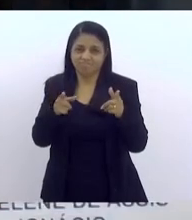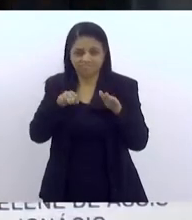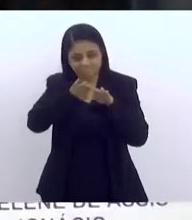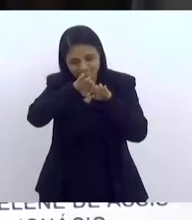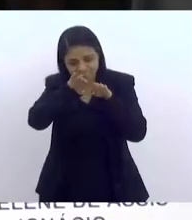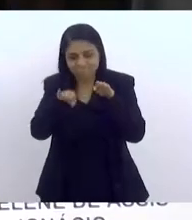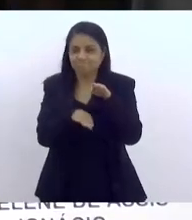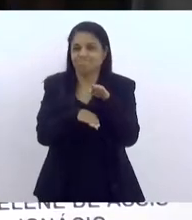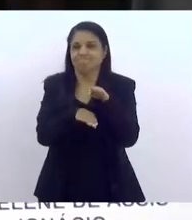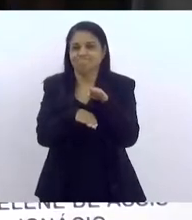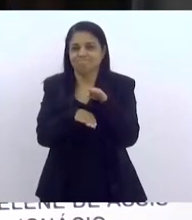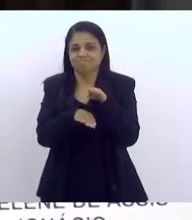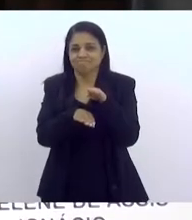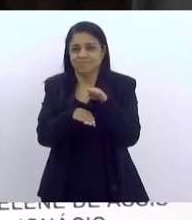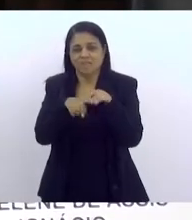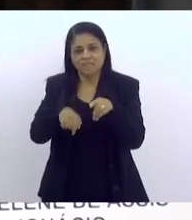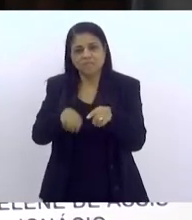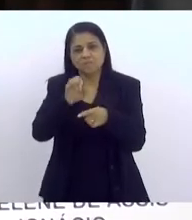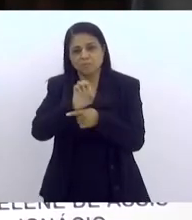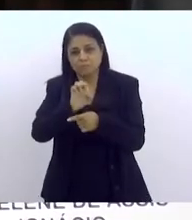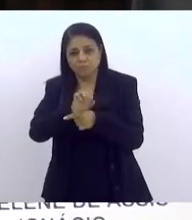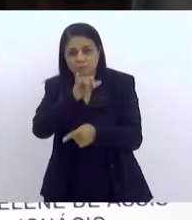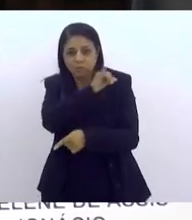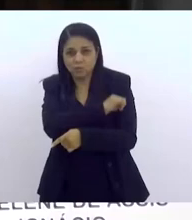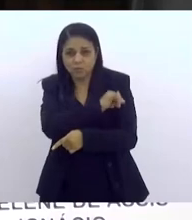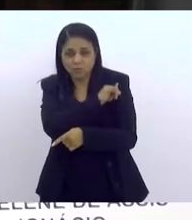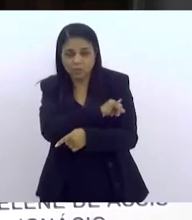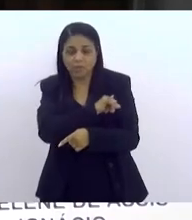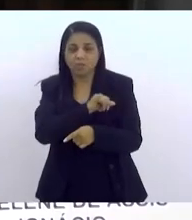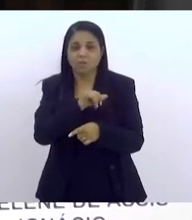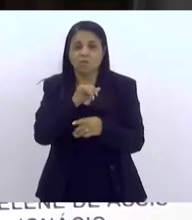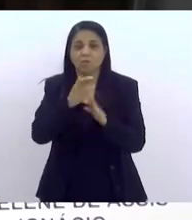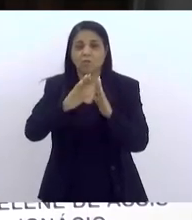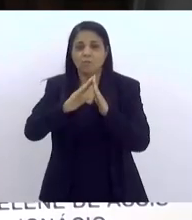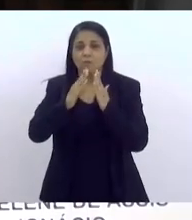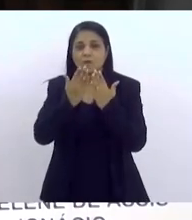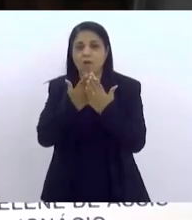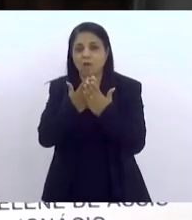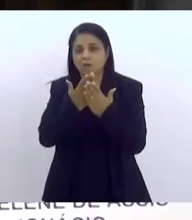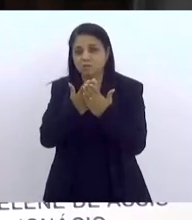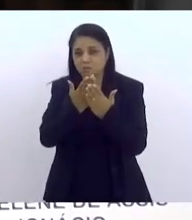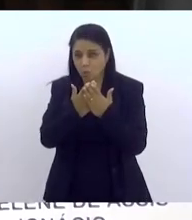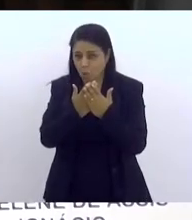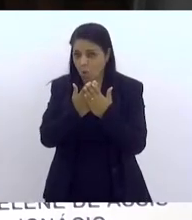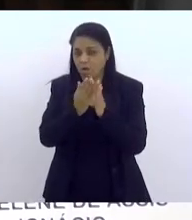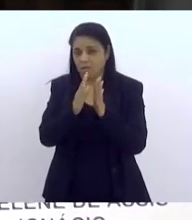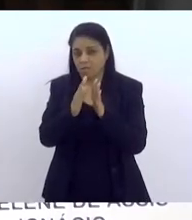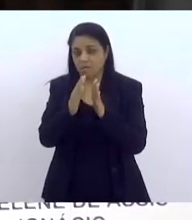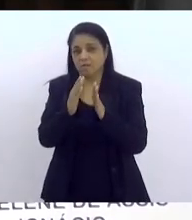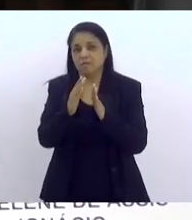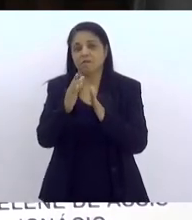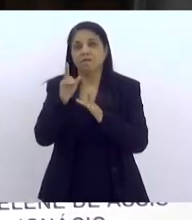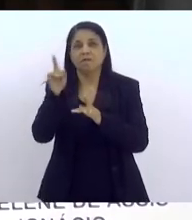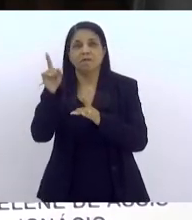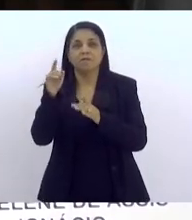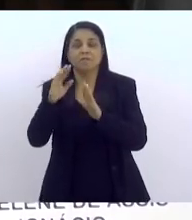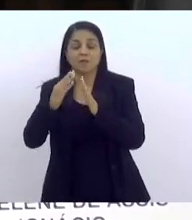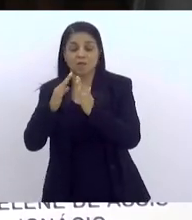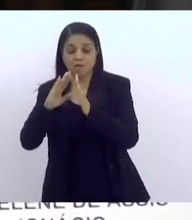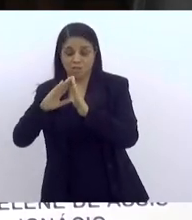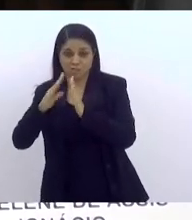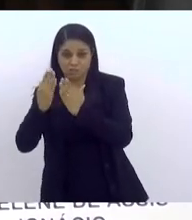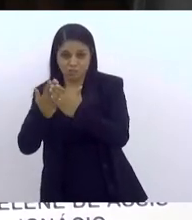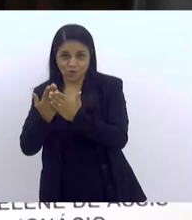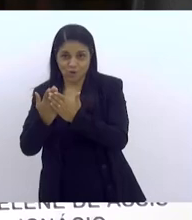pegarmos aqui no estado do Rio de Janeiro, pegar uma escola, só para ilustrar, a escola americana, e pegar uma